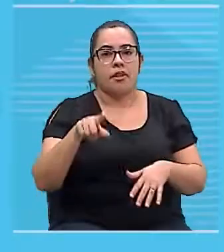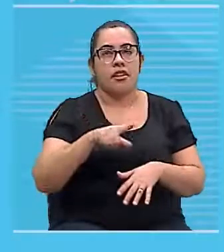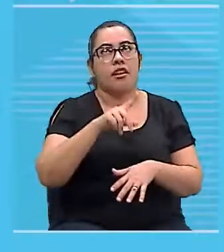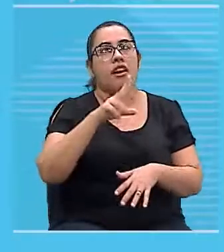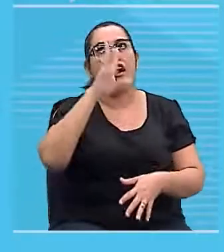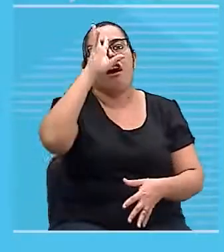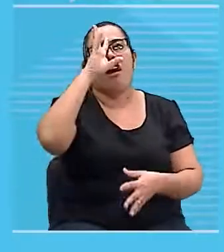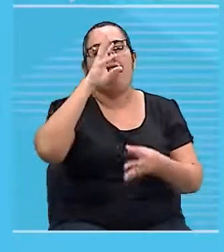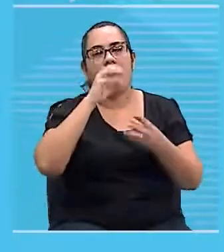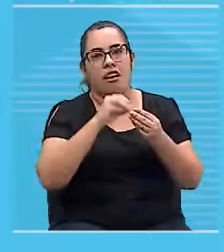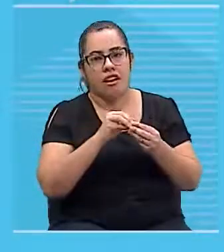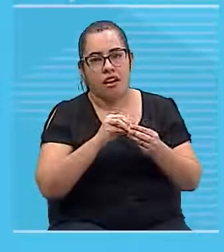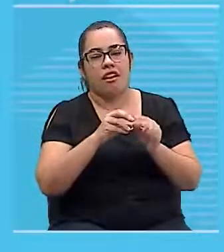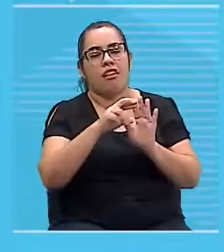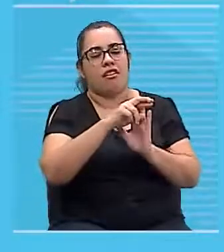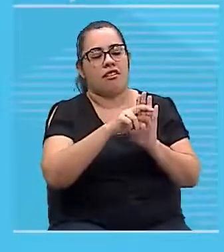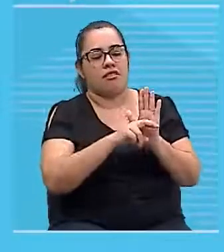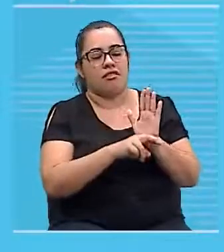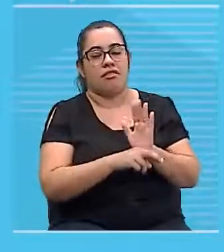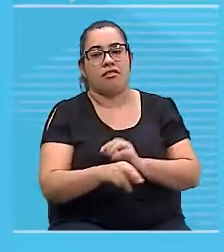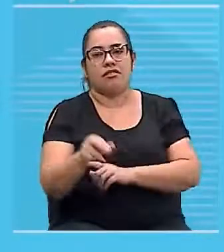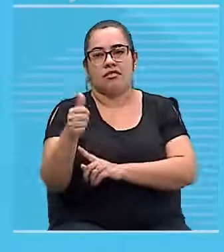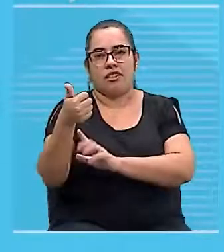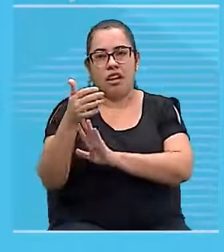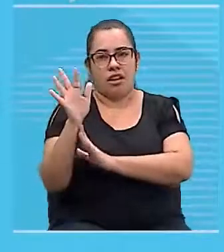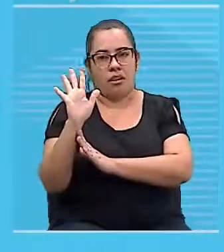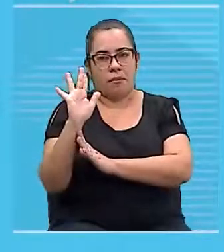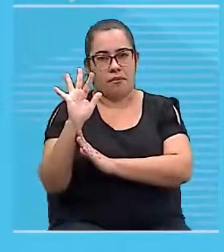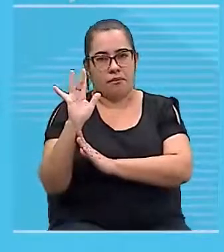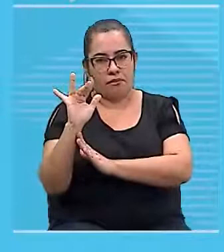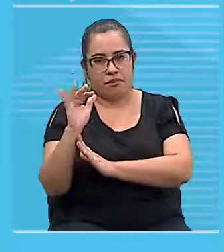regra da mão direita, você resolve tudo.